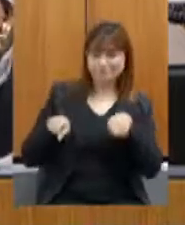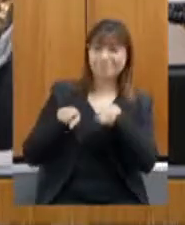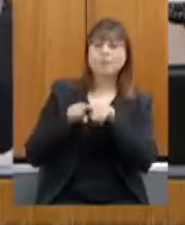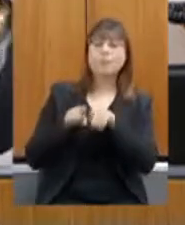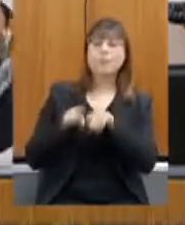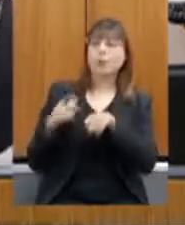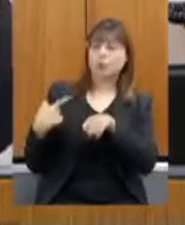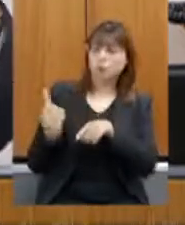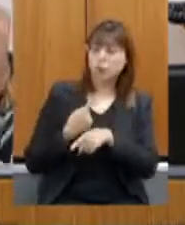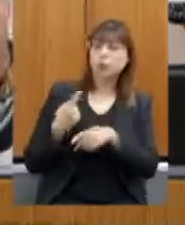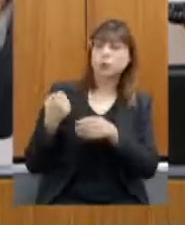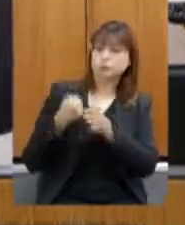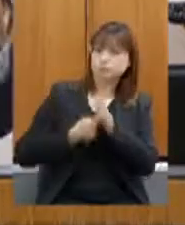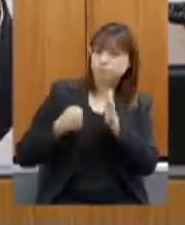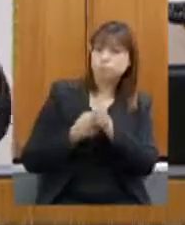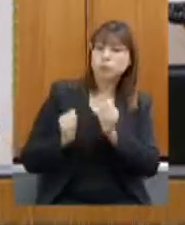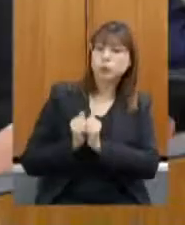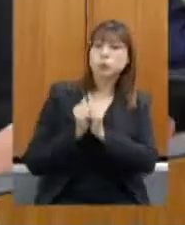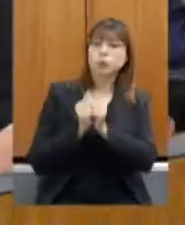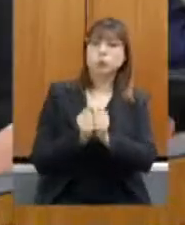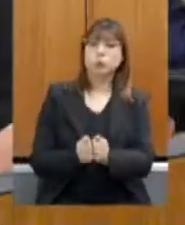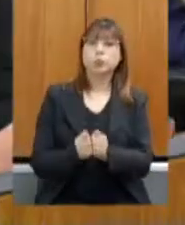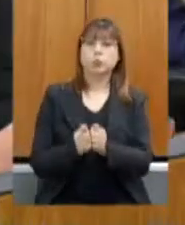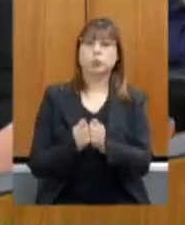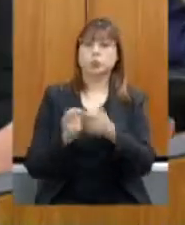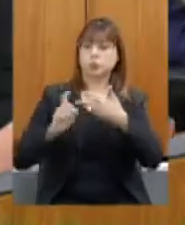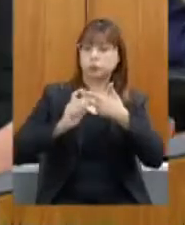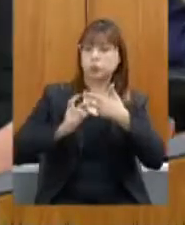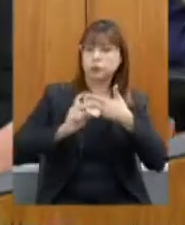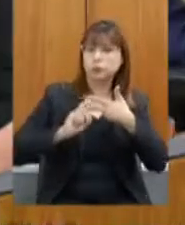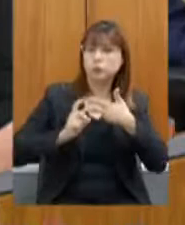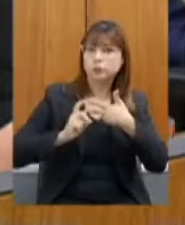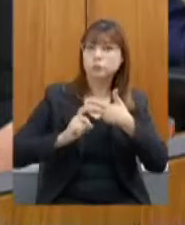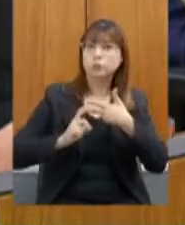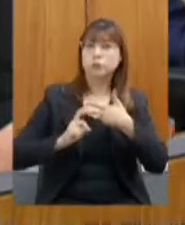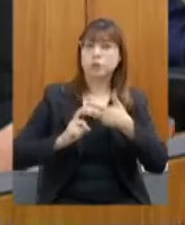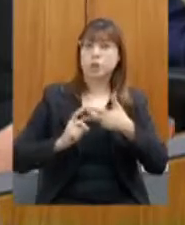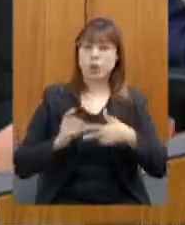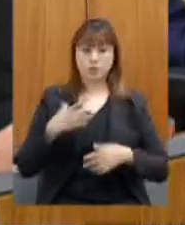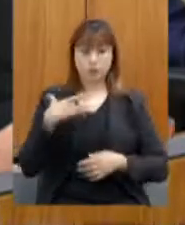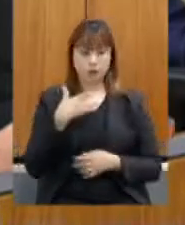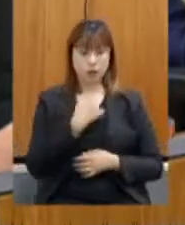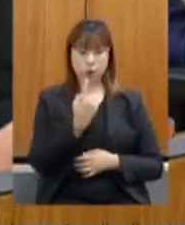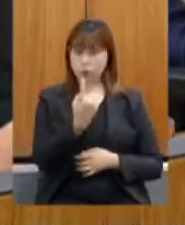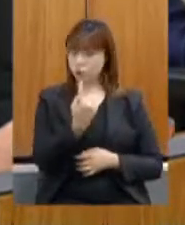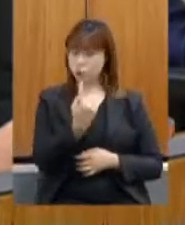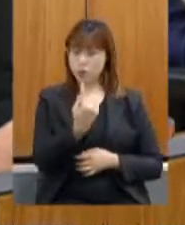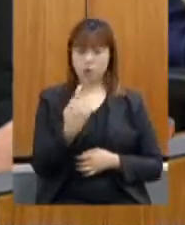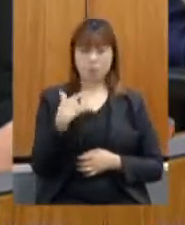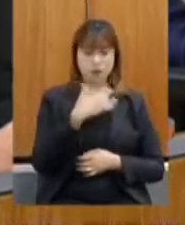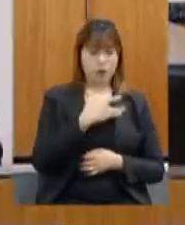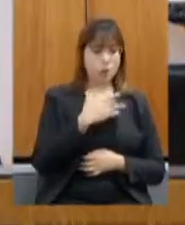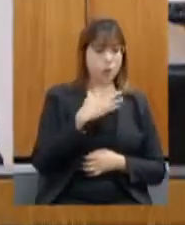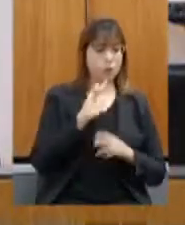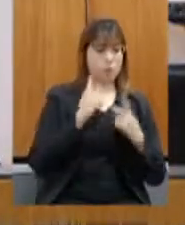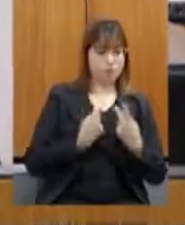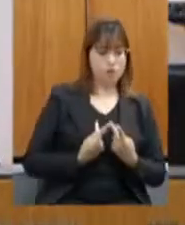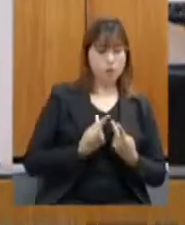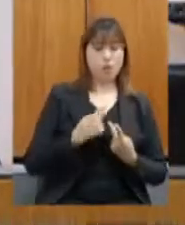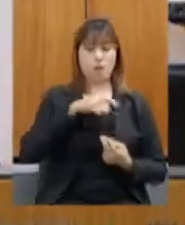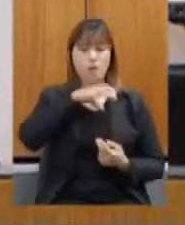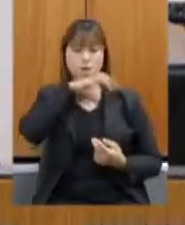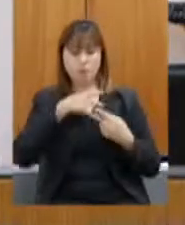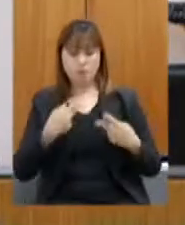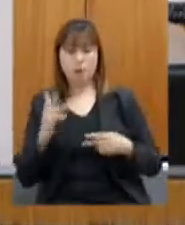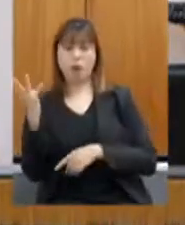possa levar essa discussão para dentro do executivo. A saúde é uma só, a saúde humana, a saúde animal e a saúde